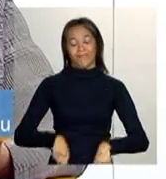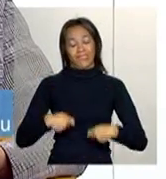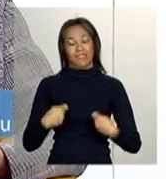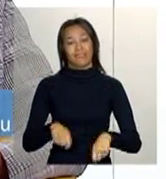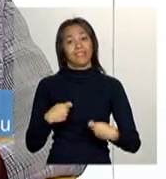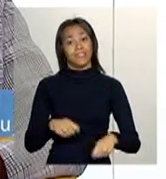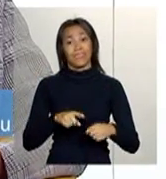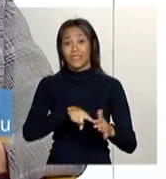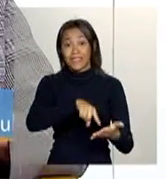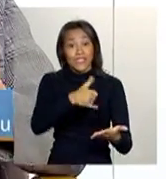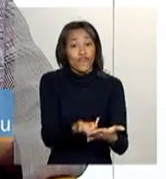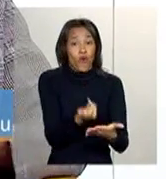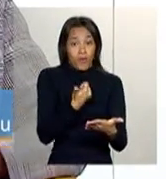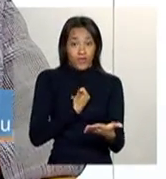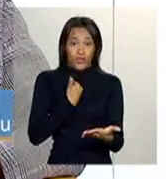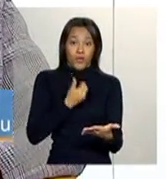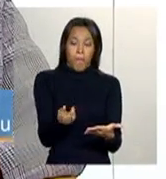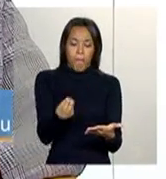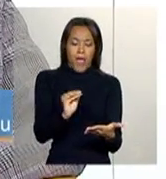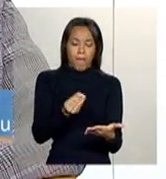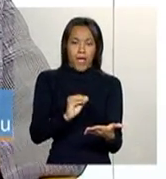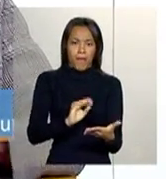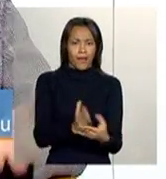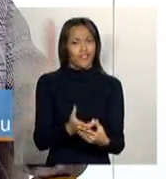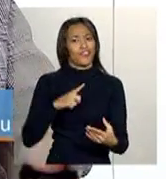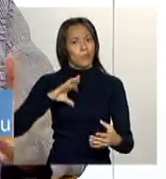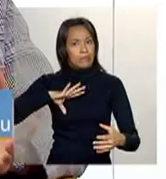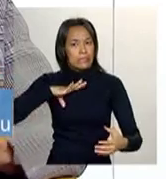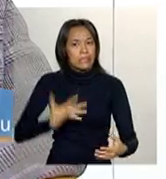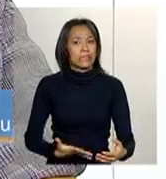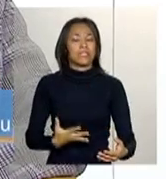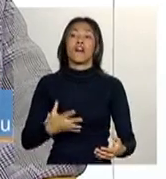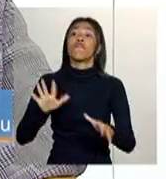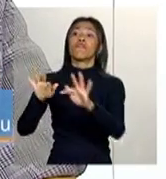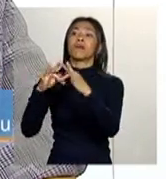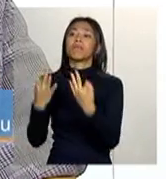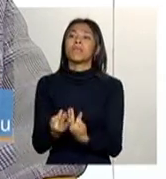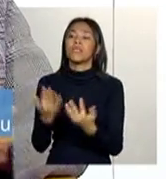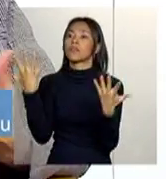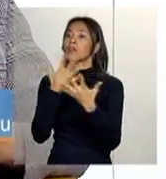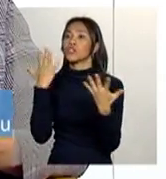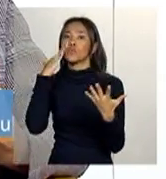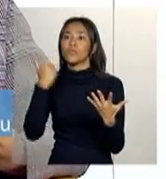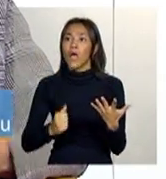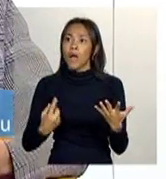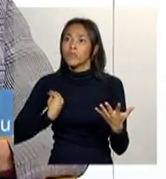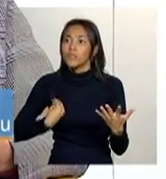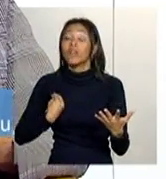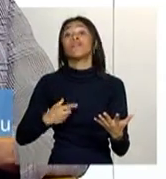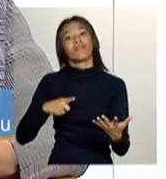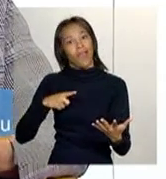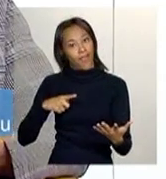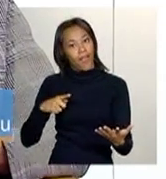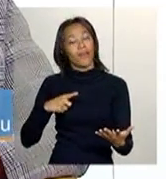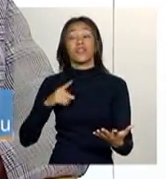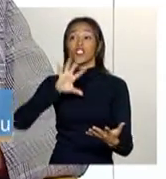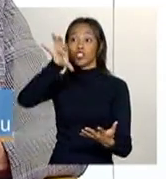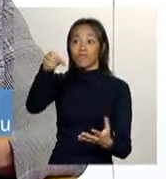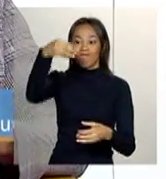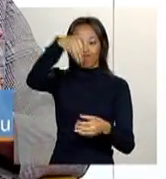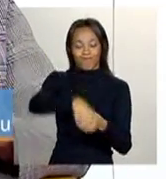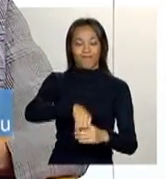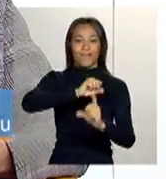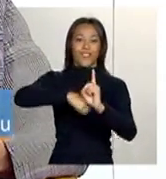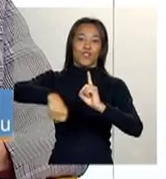dessas informações. Então, a gente tem o desafio, na verdade, de tirar essas famílias da invisibilidade. É uma forma de integrá-los à sociedade